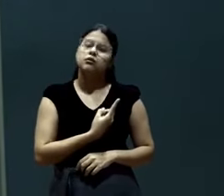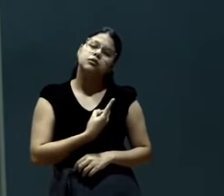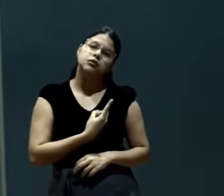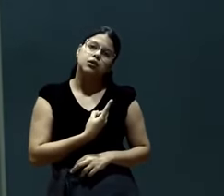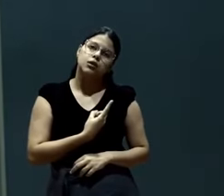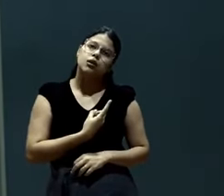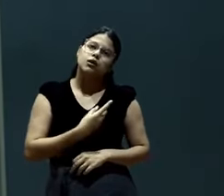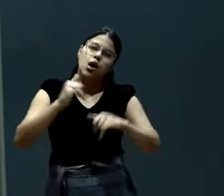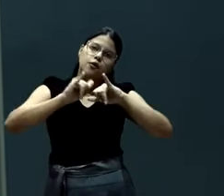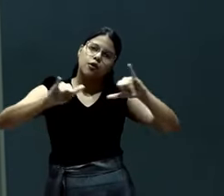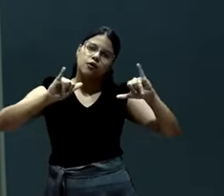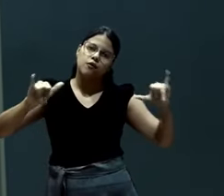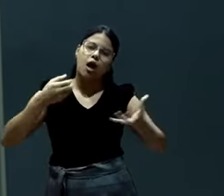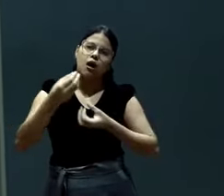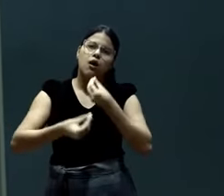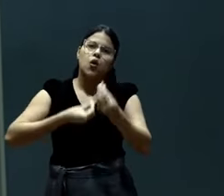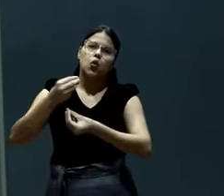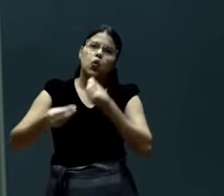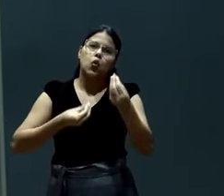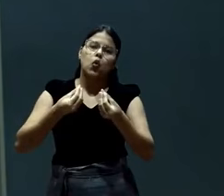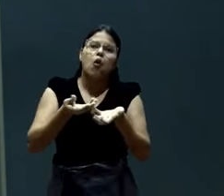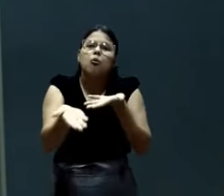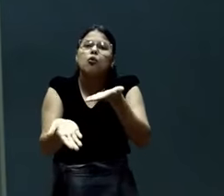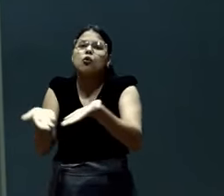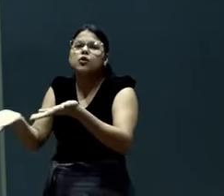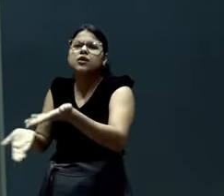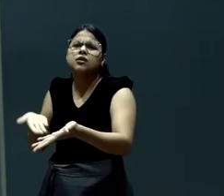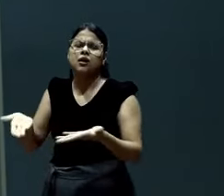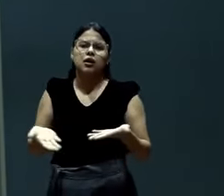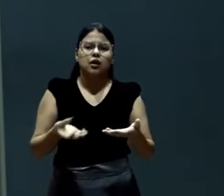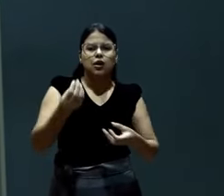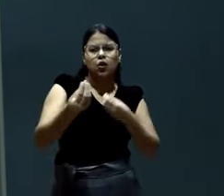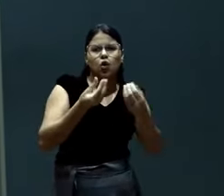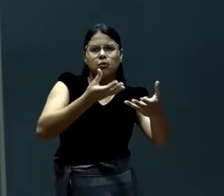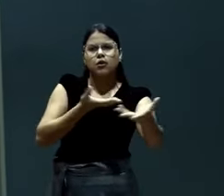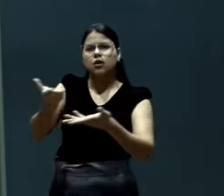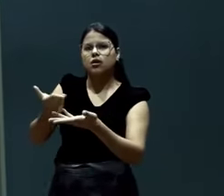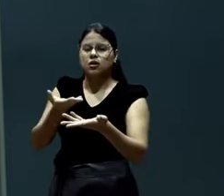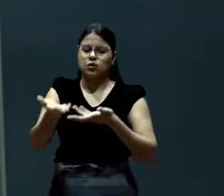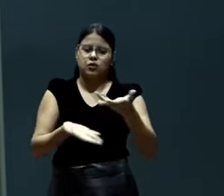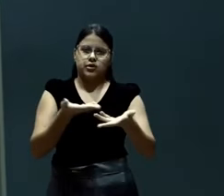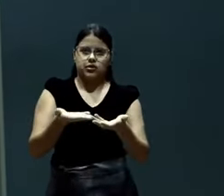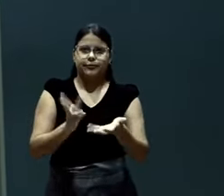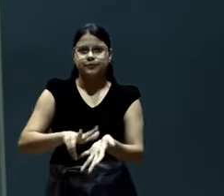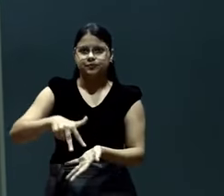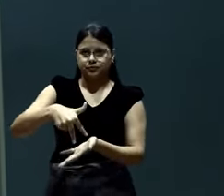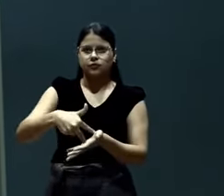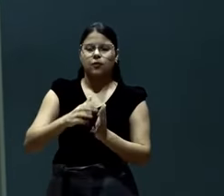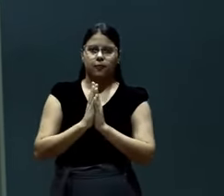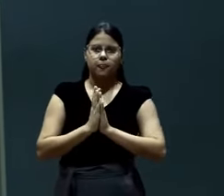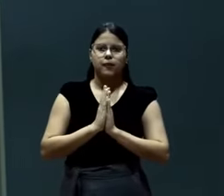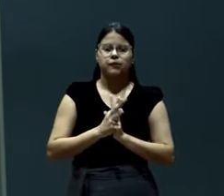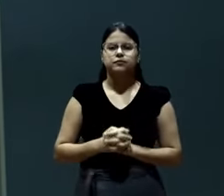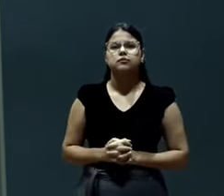de como nós devemos cuidar um dos outros. Quero te convidar a ficar de pé nesse momento.